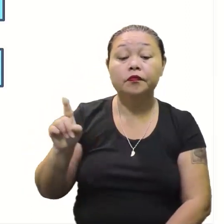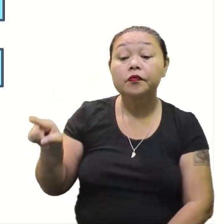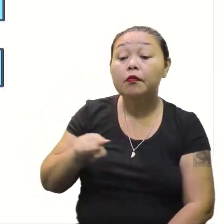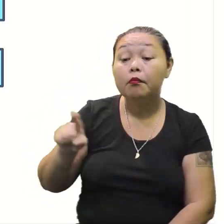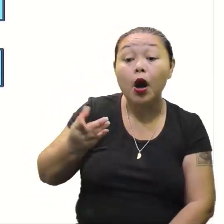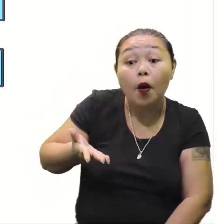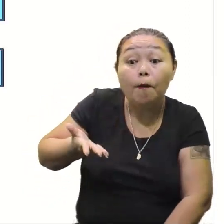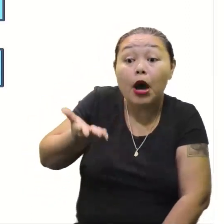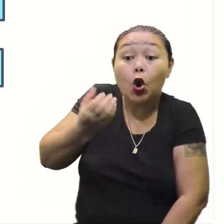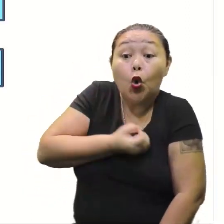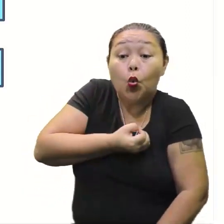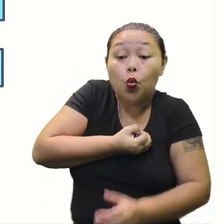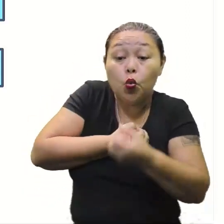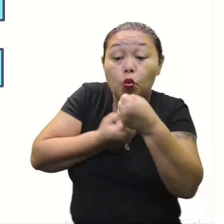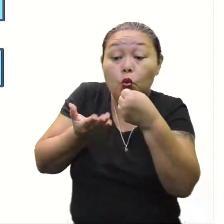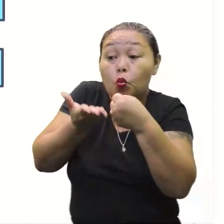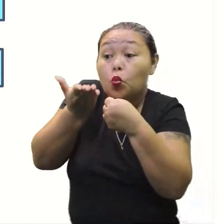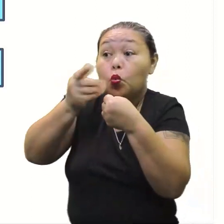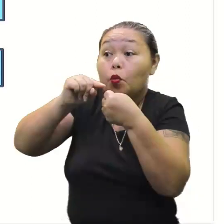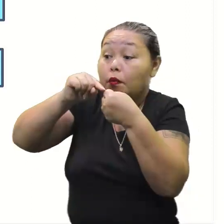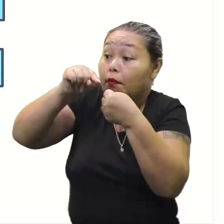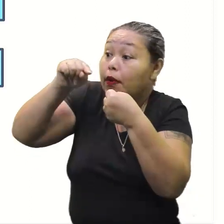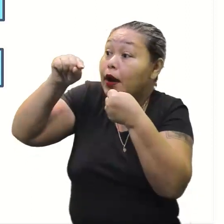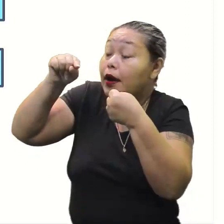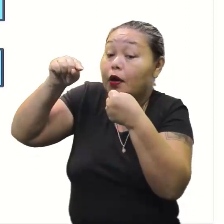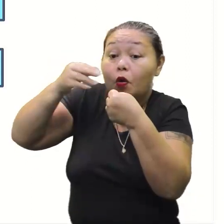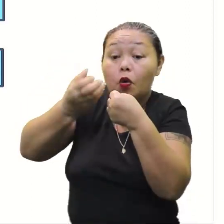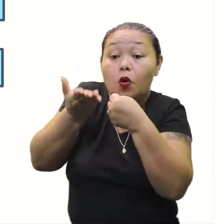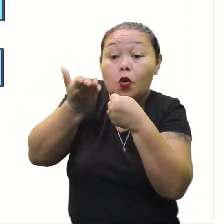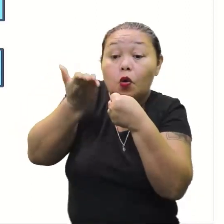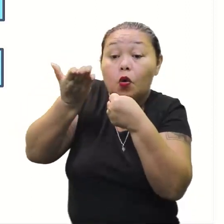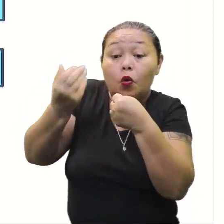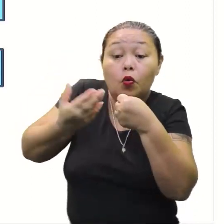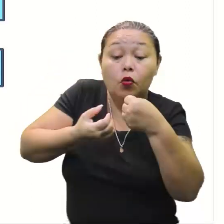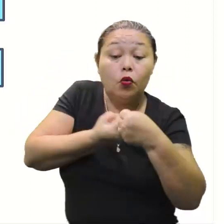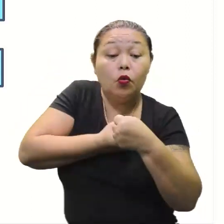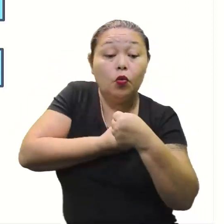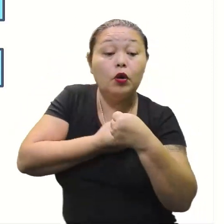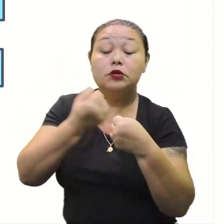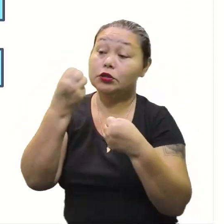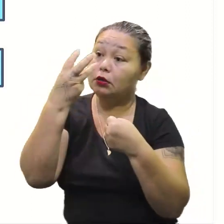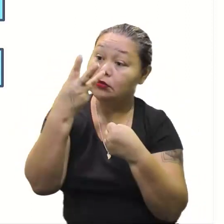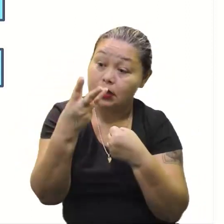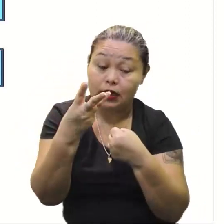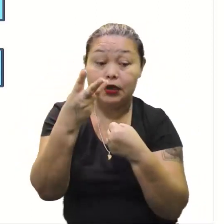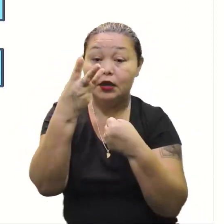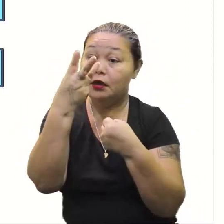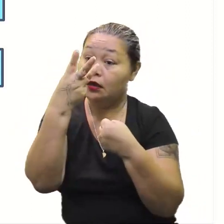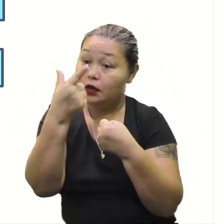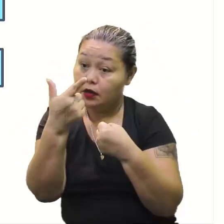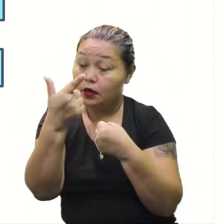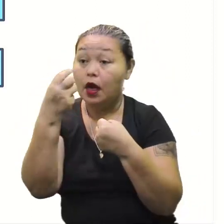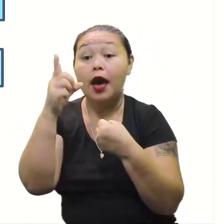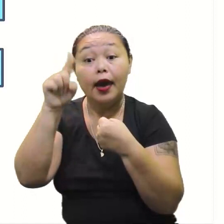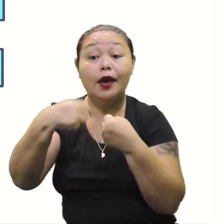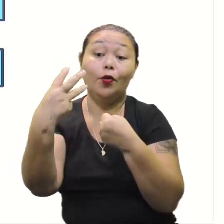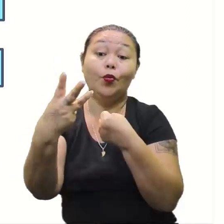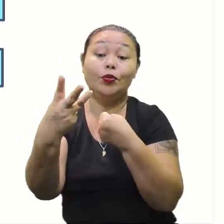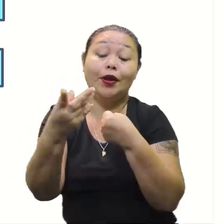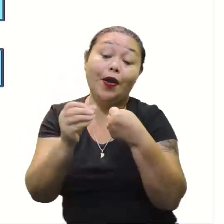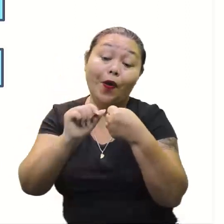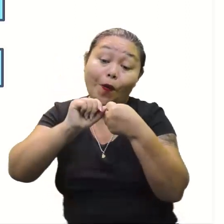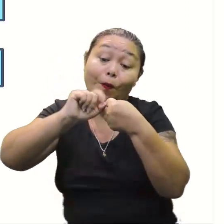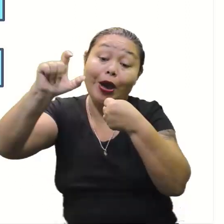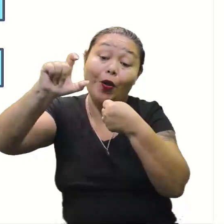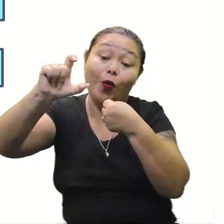Quem é o maior coeficiente? Tá lá, o 3. Ah, então a gente tem o 1, a gente tem o 2, mas quem é maior é o 3? 3, maior Então,